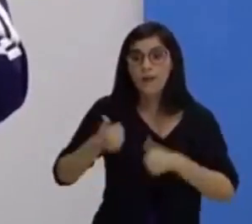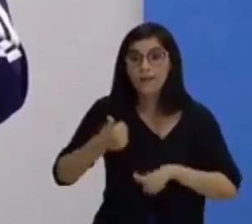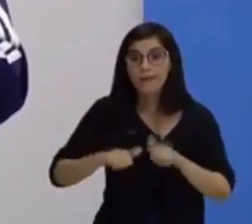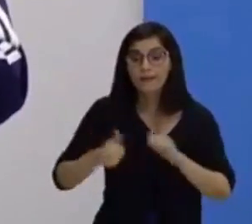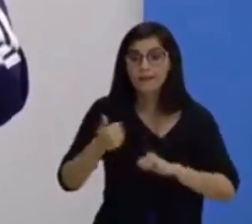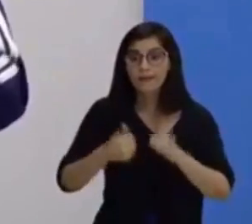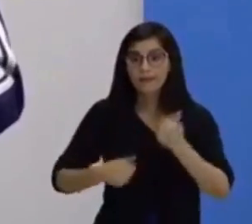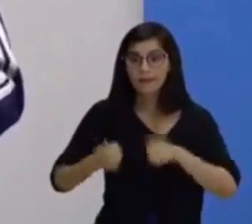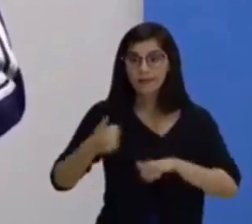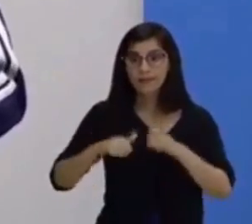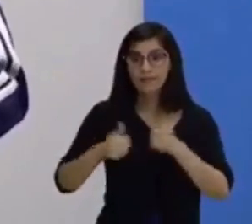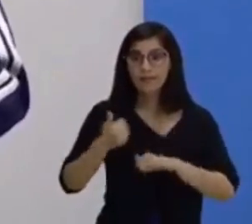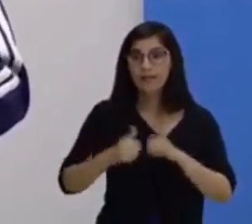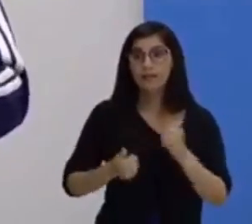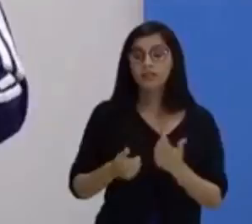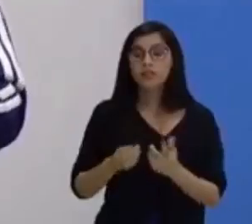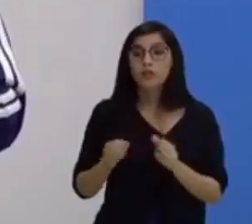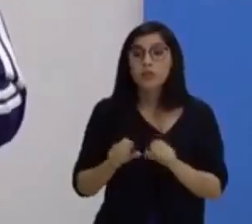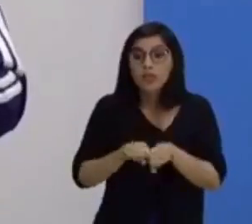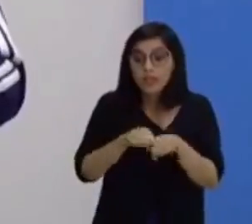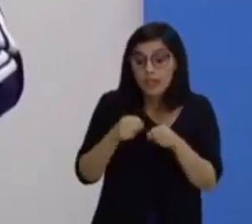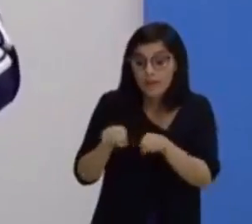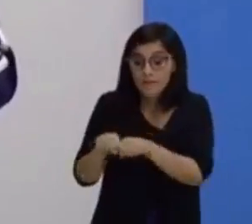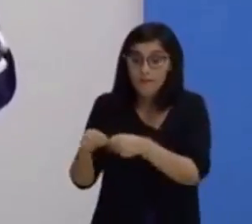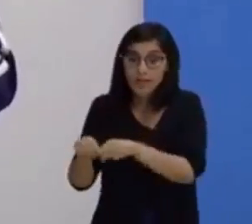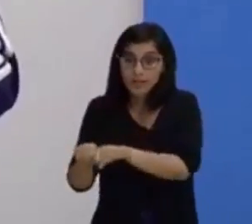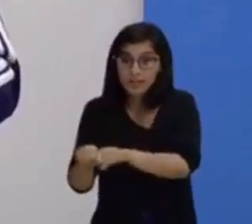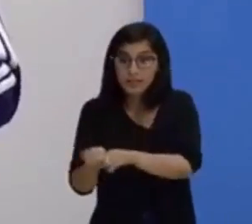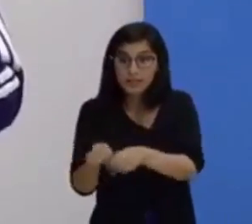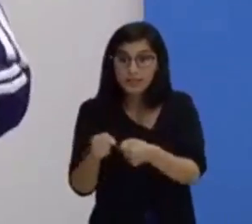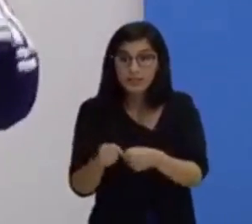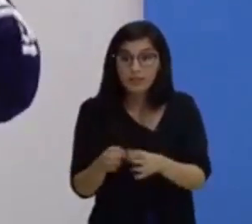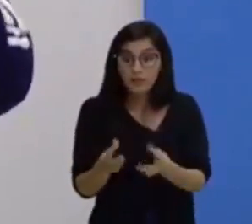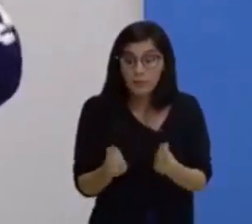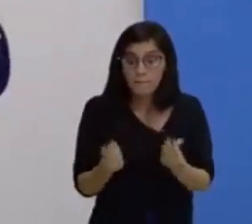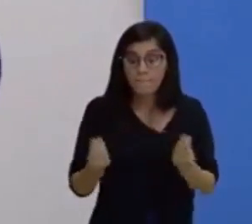o quê? Do que é flexível, do que é maleável.